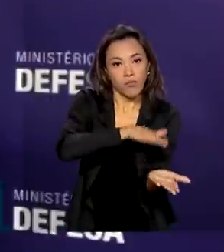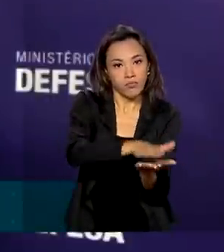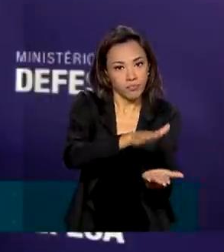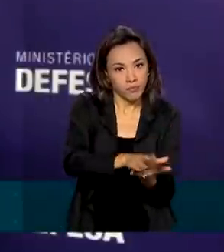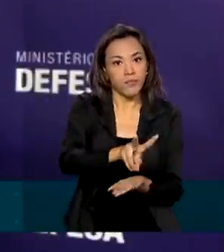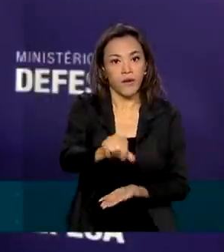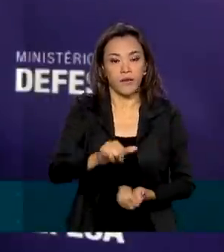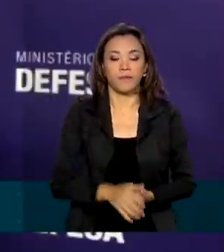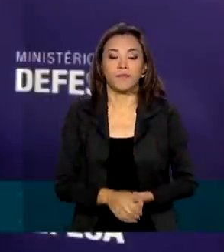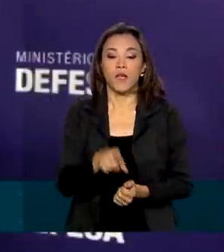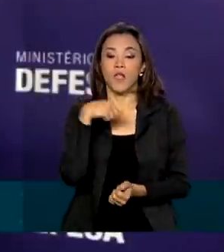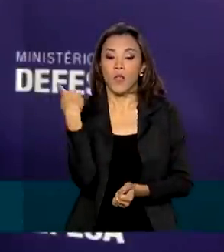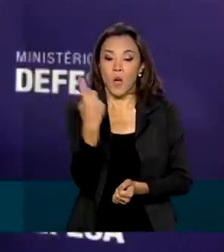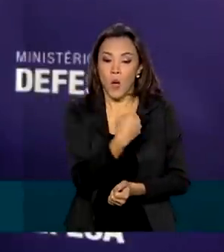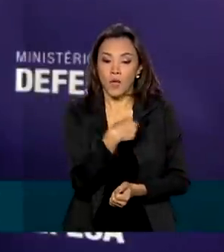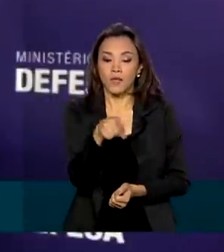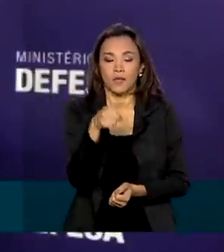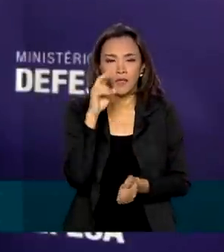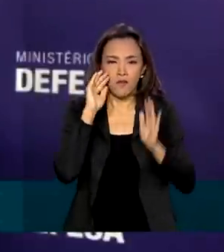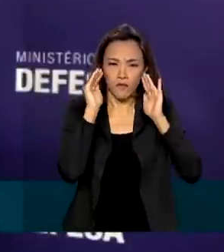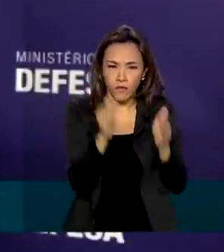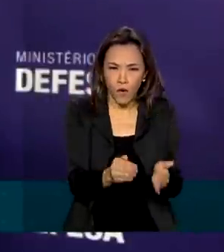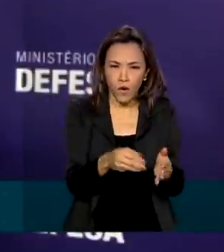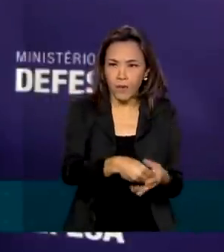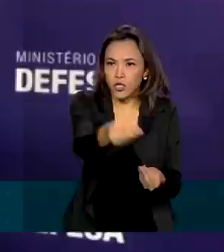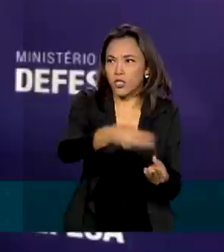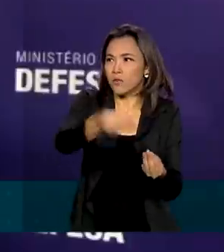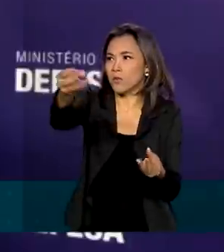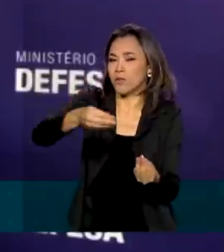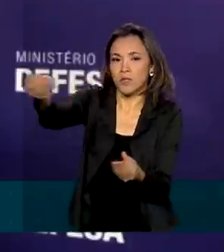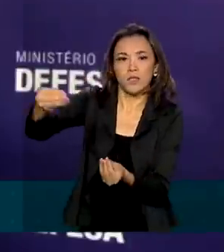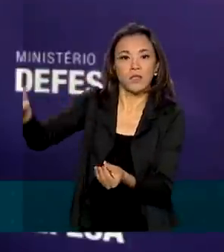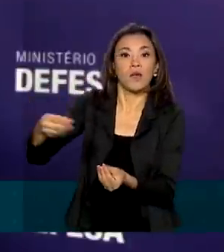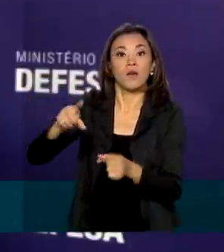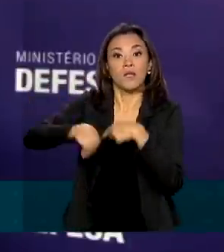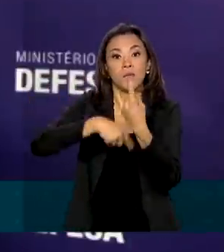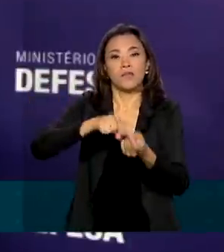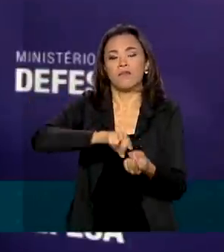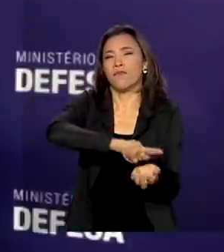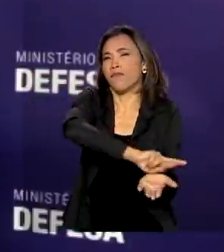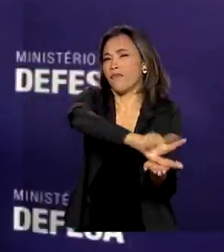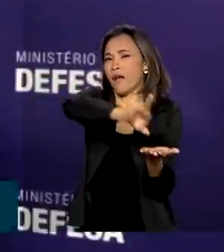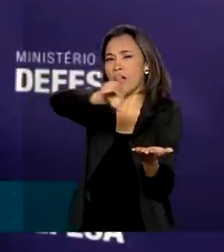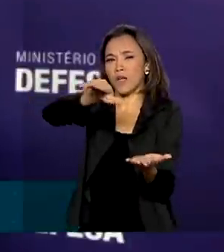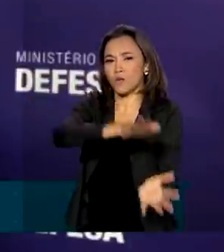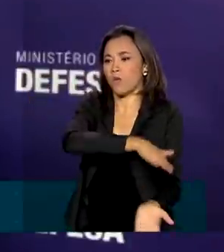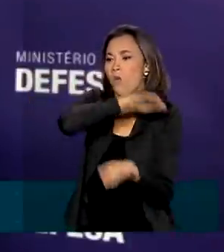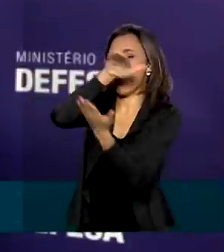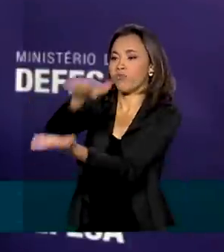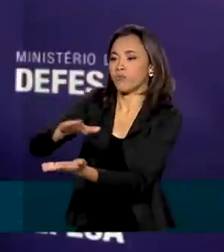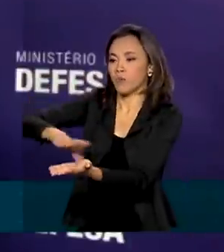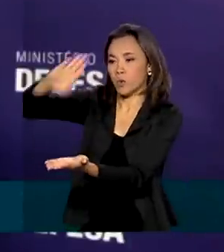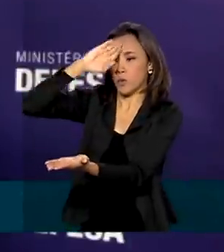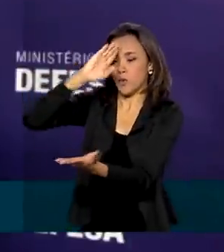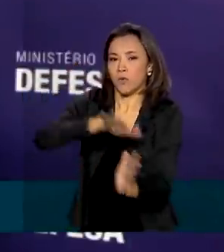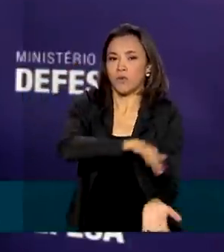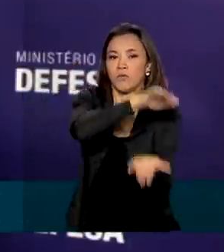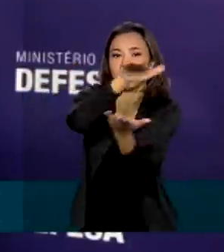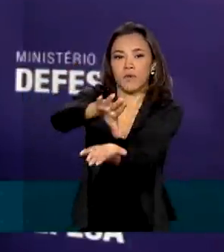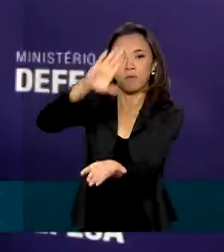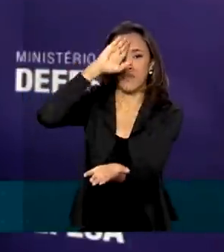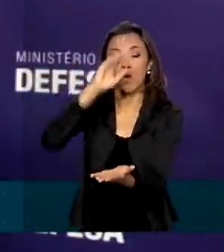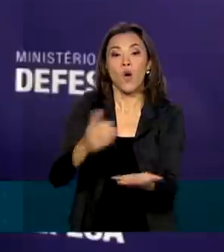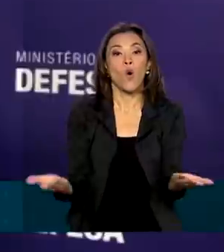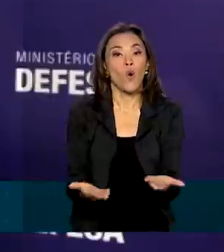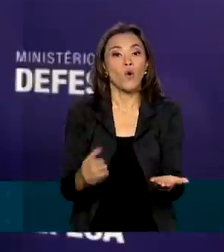a distribuição inicial das provas e, depois, essas provas vão para as diversas organizações militares. Para este ano, nós estamos prevendo